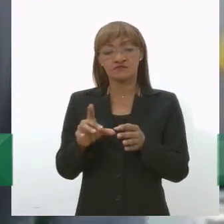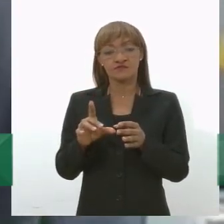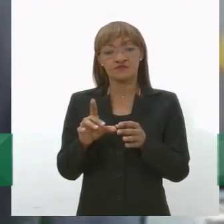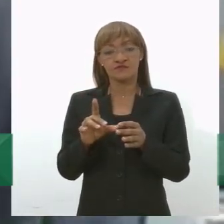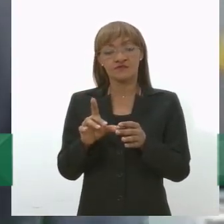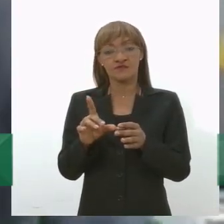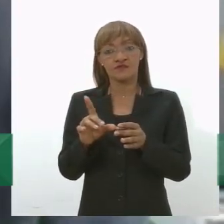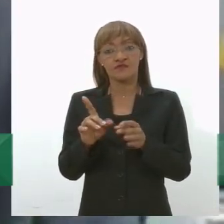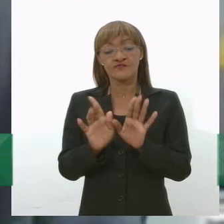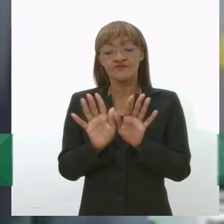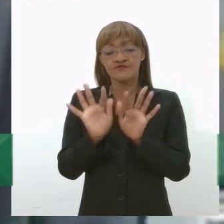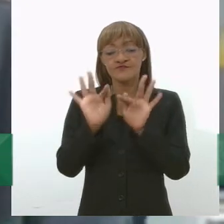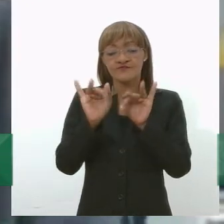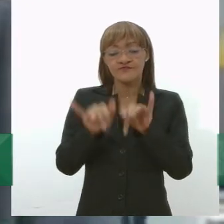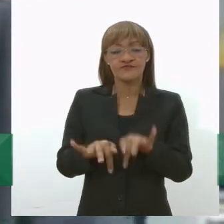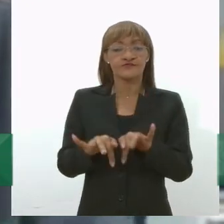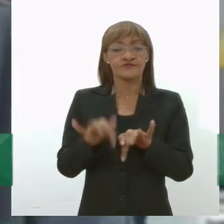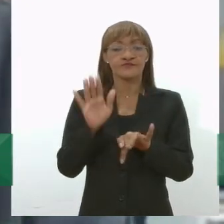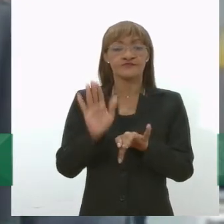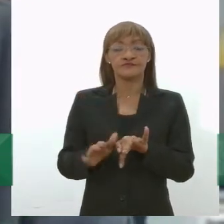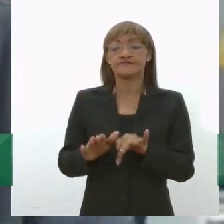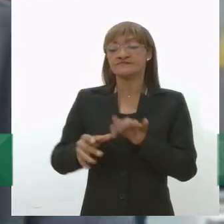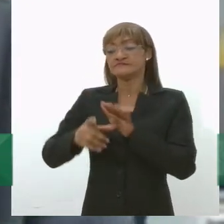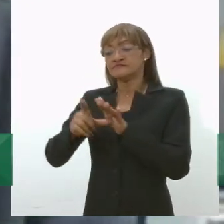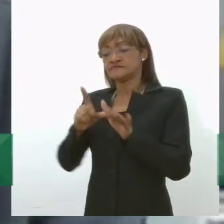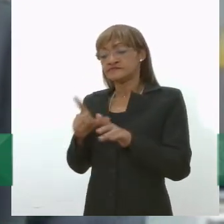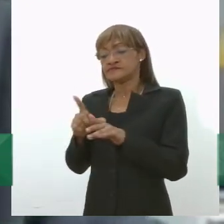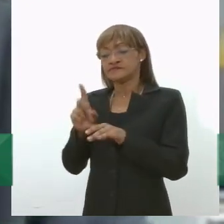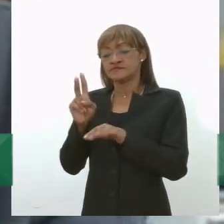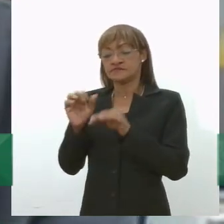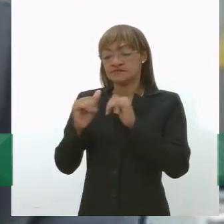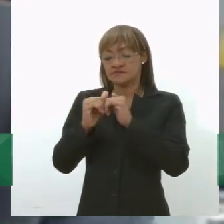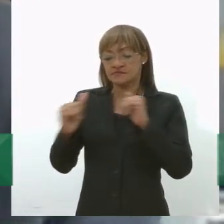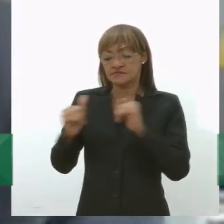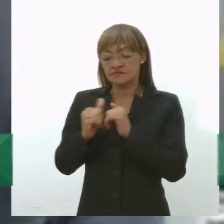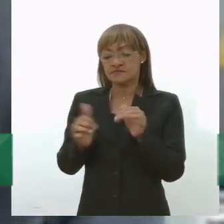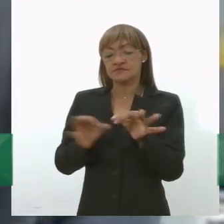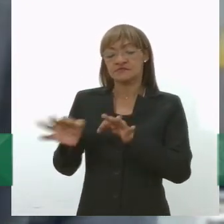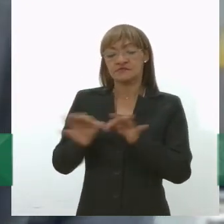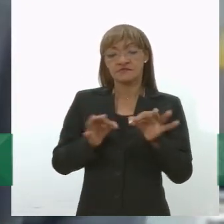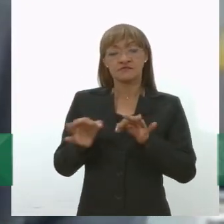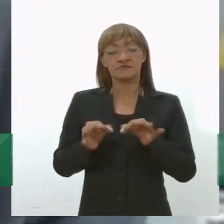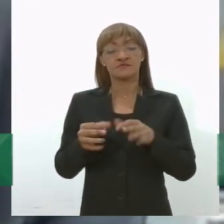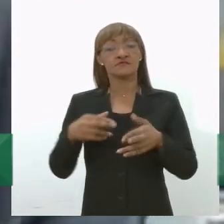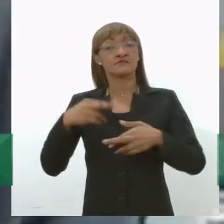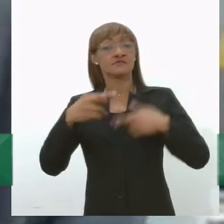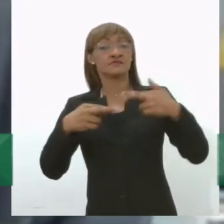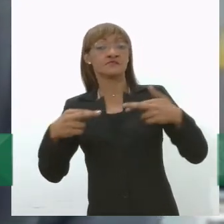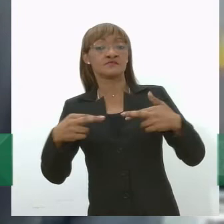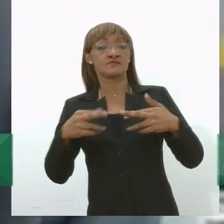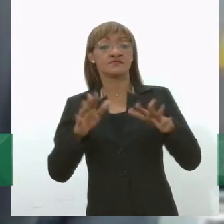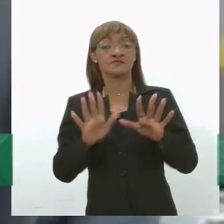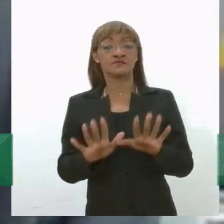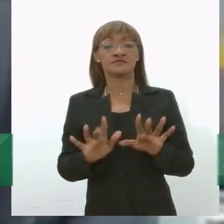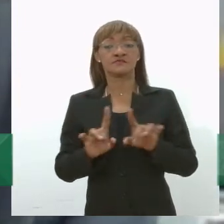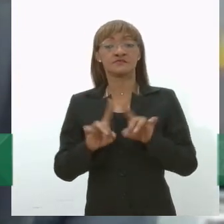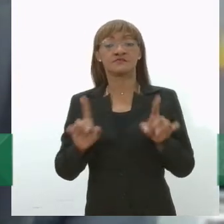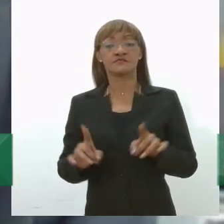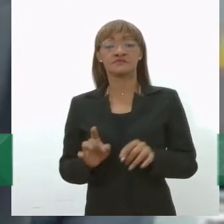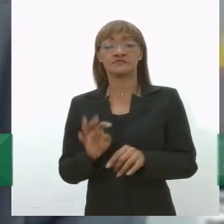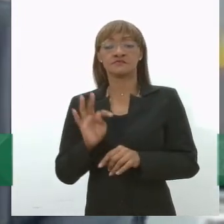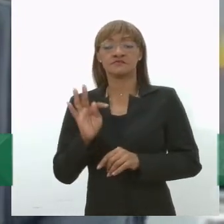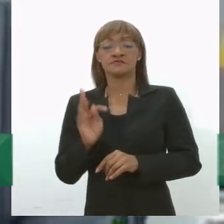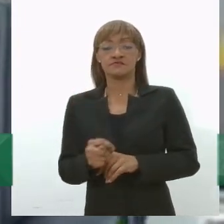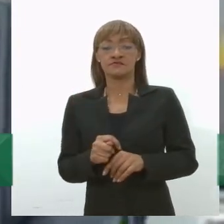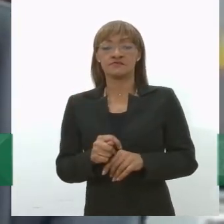é depois de tratado, depois de separado, de reciclar, enfim, todos os processos sempre vai haver um